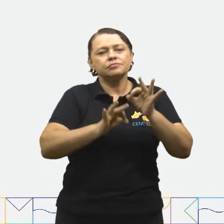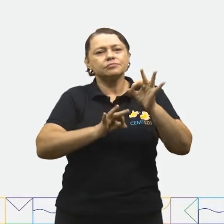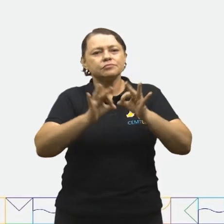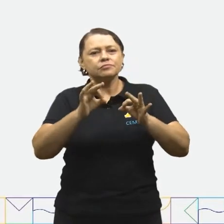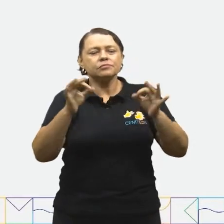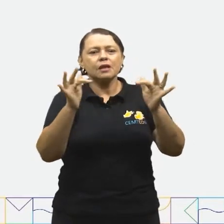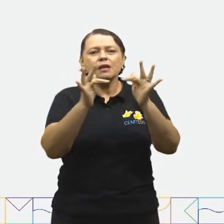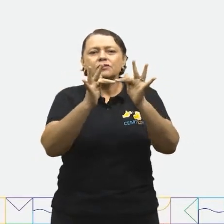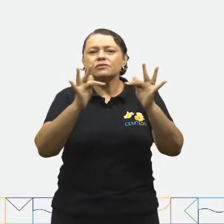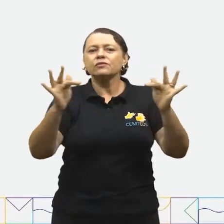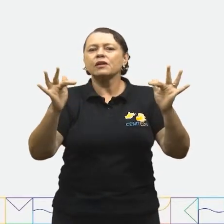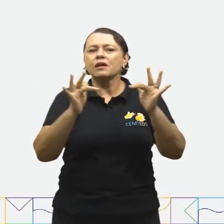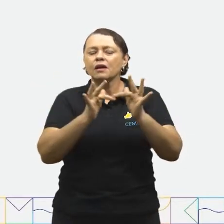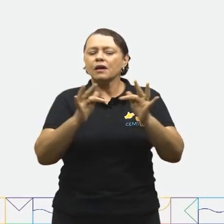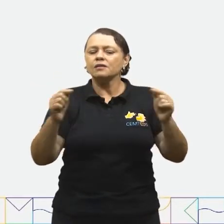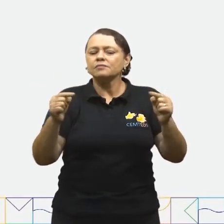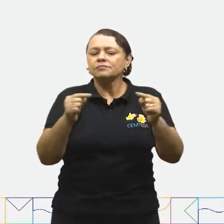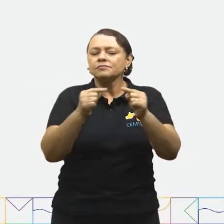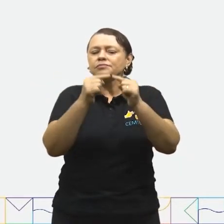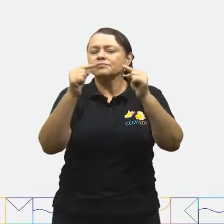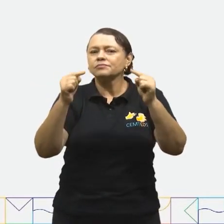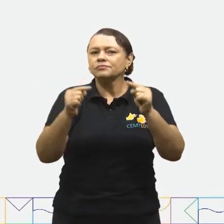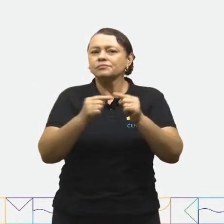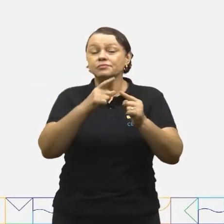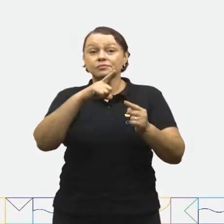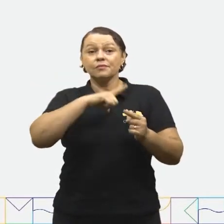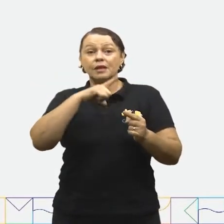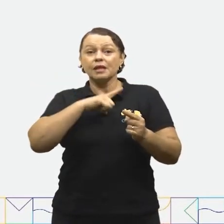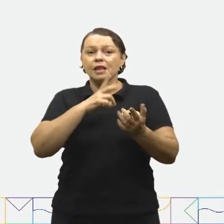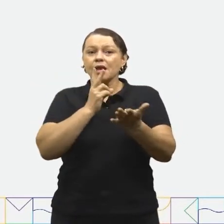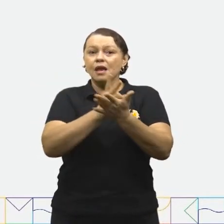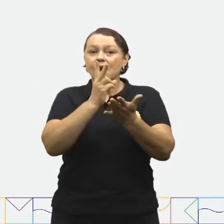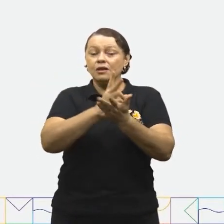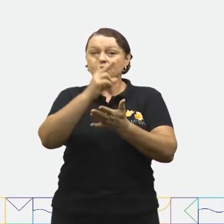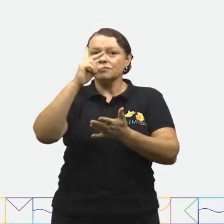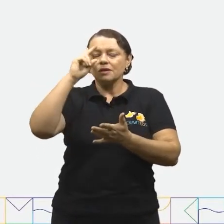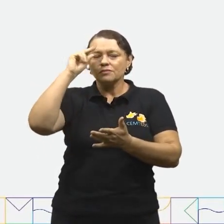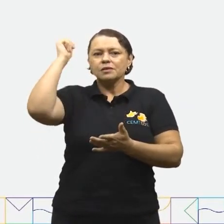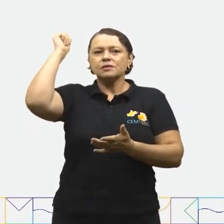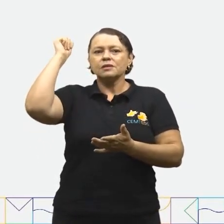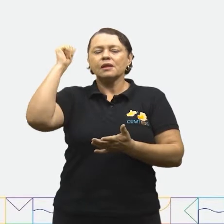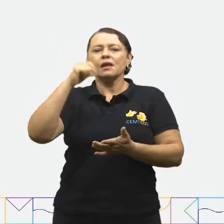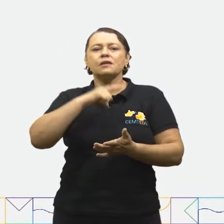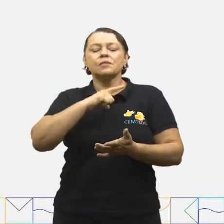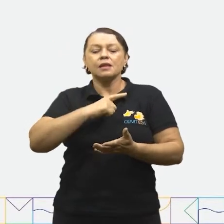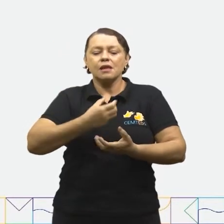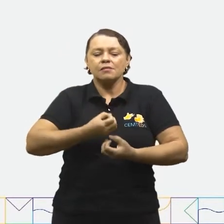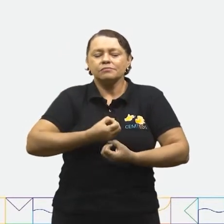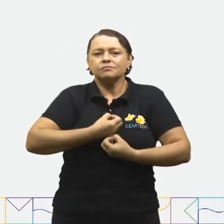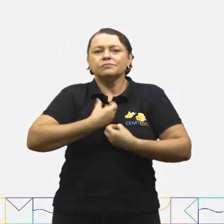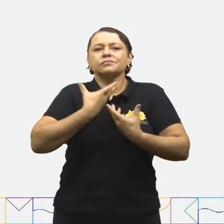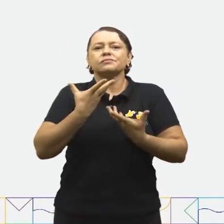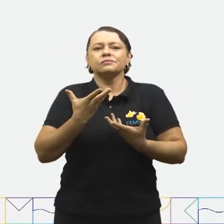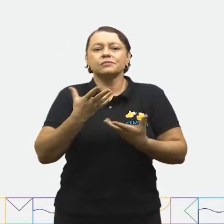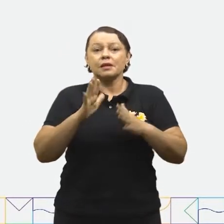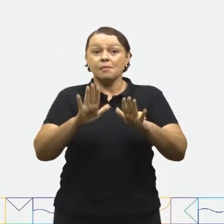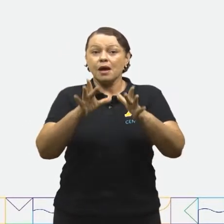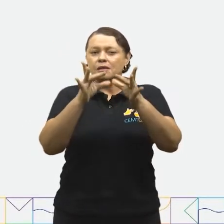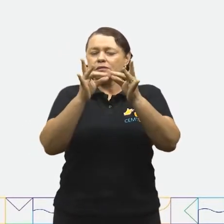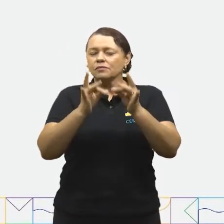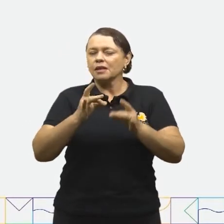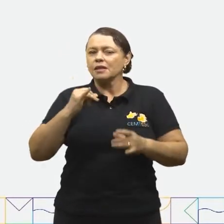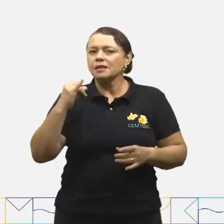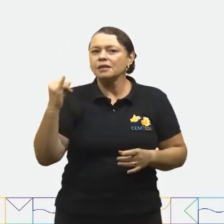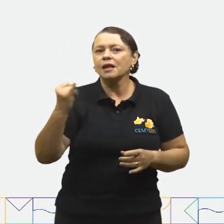unir as frases que possuem as mesmas ideias para formar uma só mensagem. Um detalhe importante,